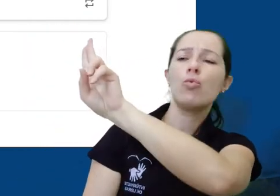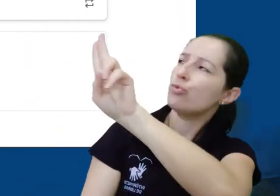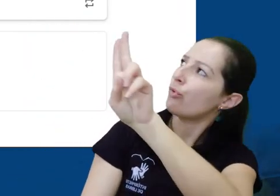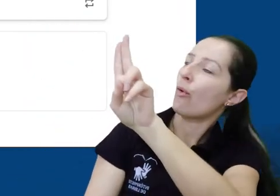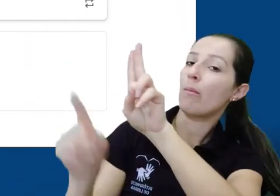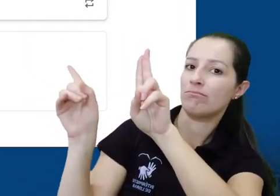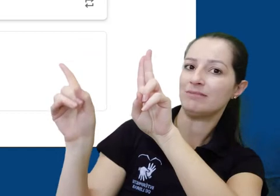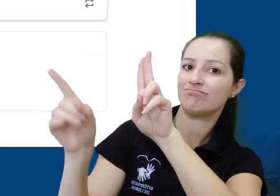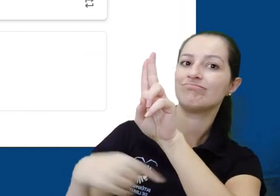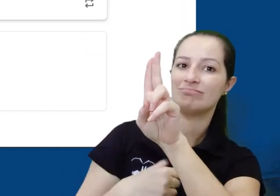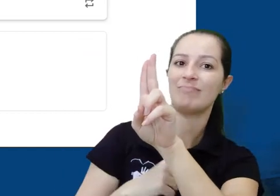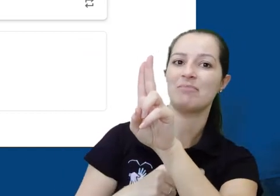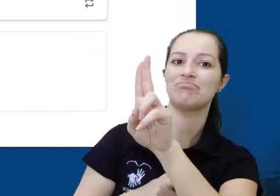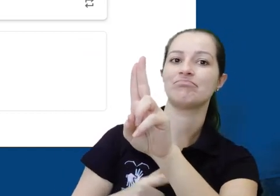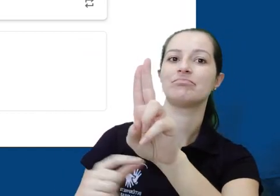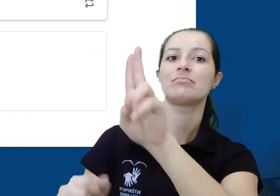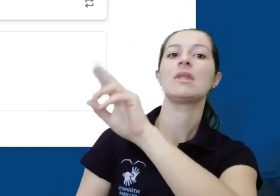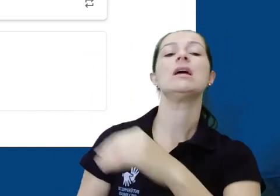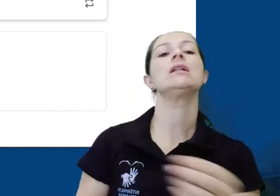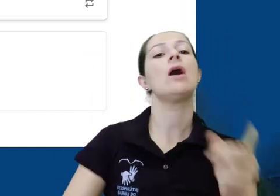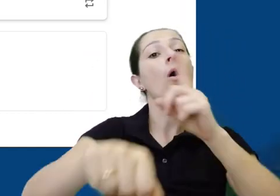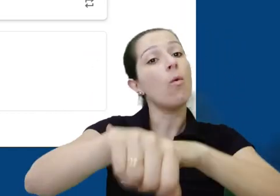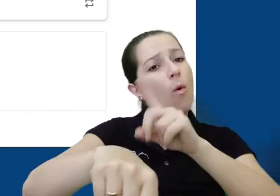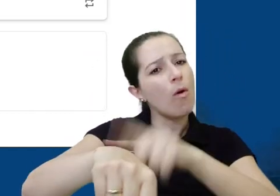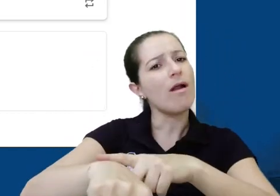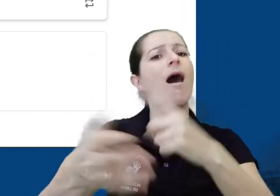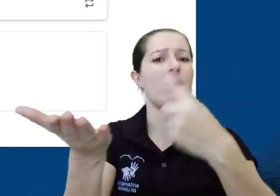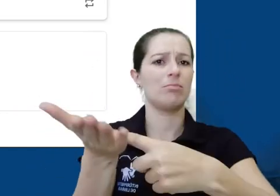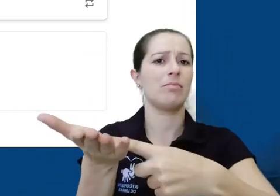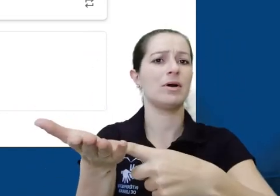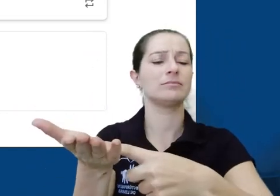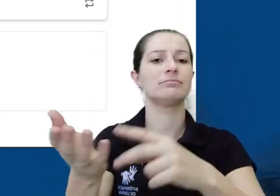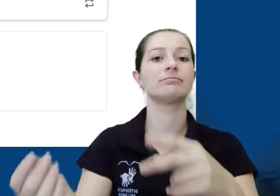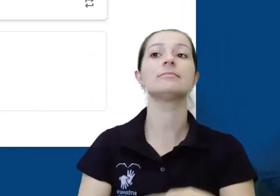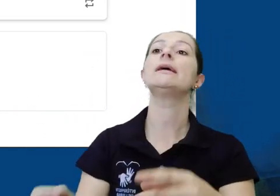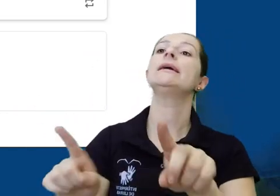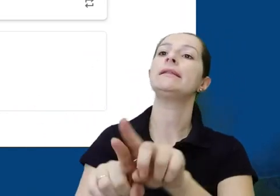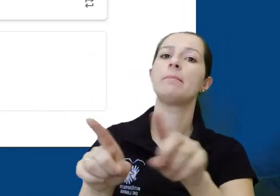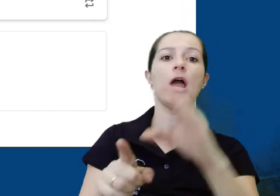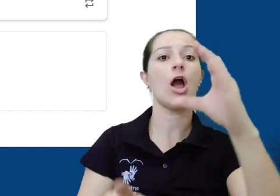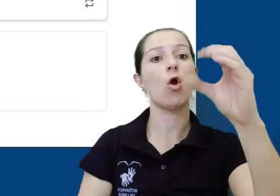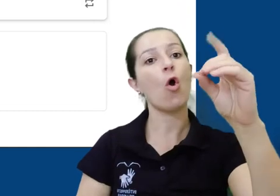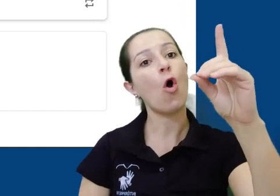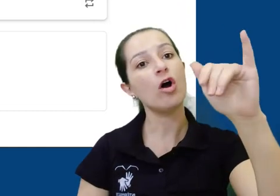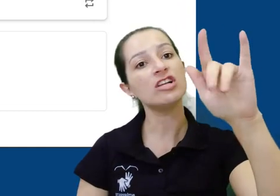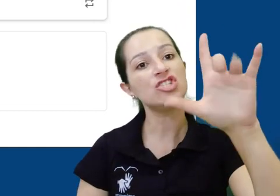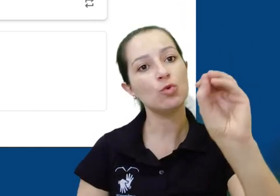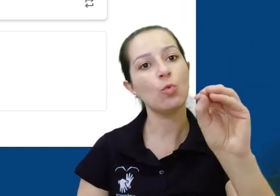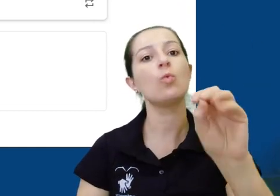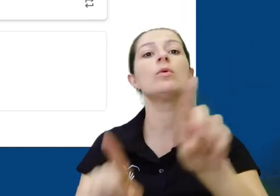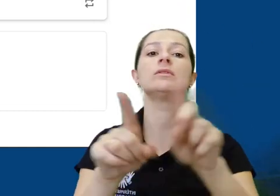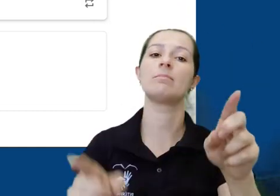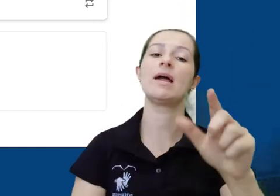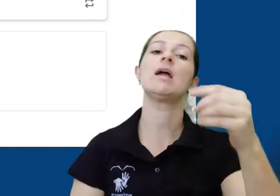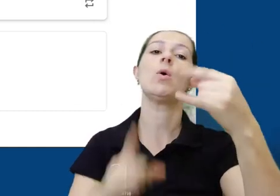aqui no meu caso capacitação G-Suite, a sessão que a gente definiu como o horário da turma no meu caso, o código da turma e o link do Google